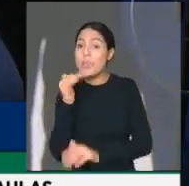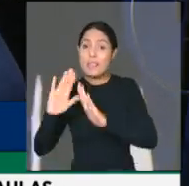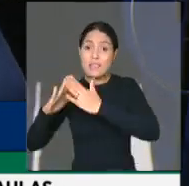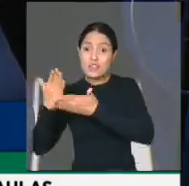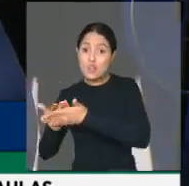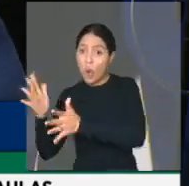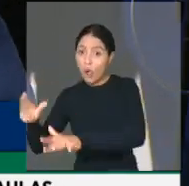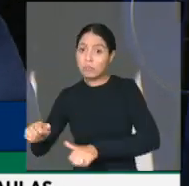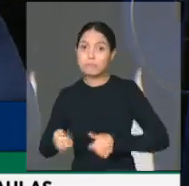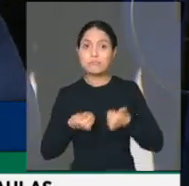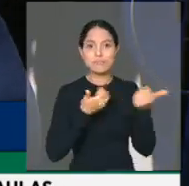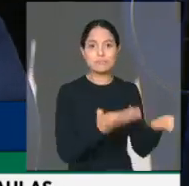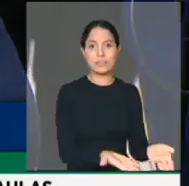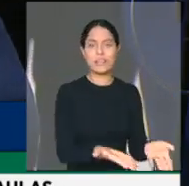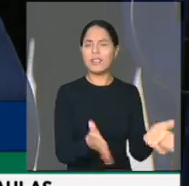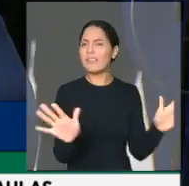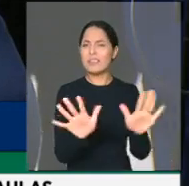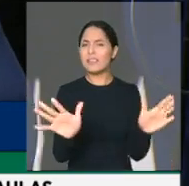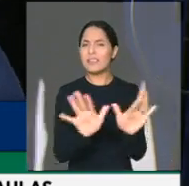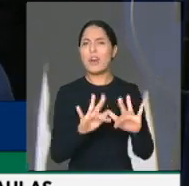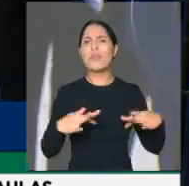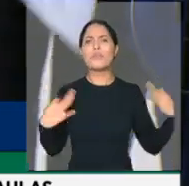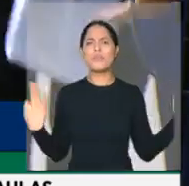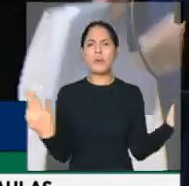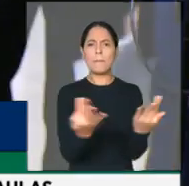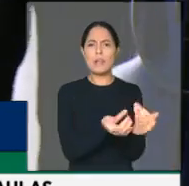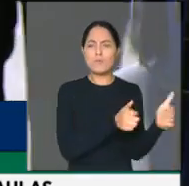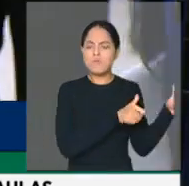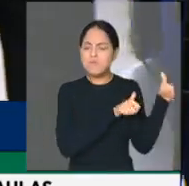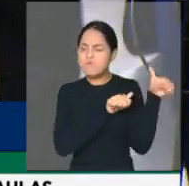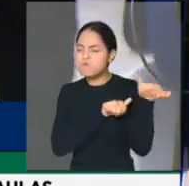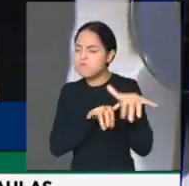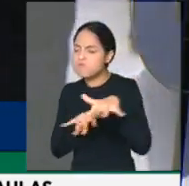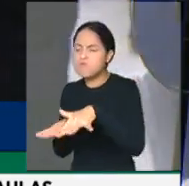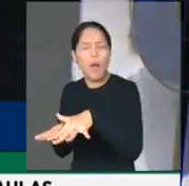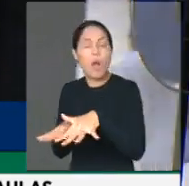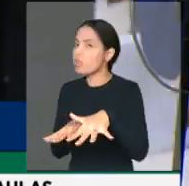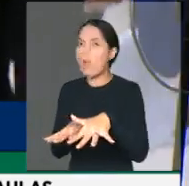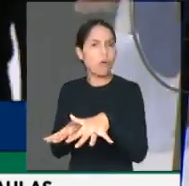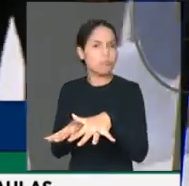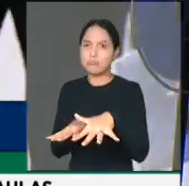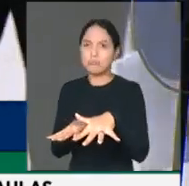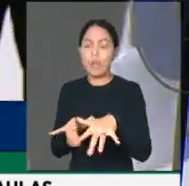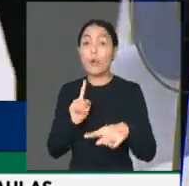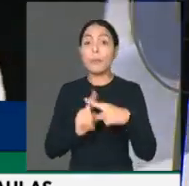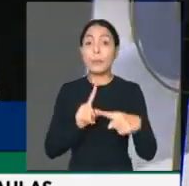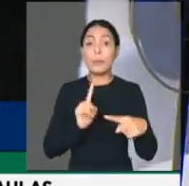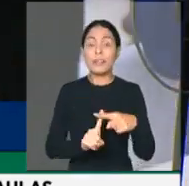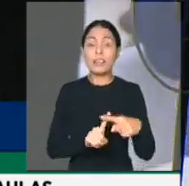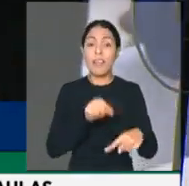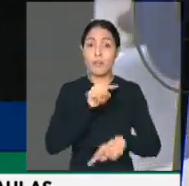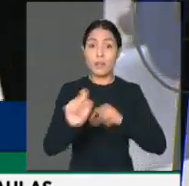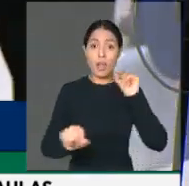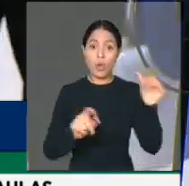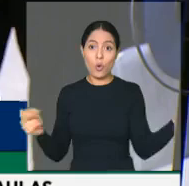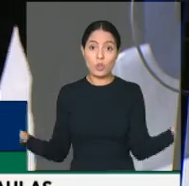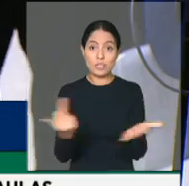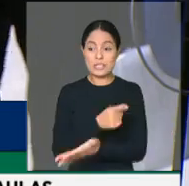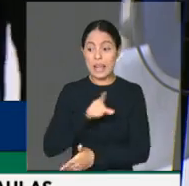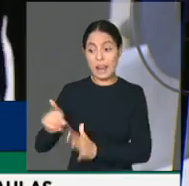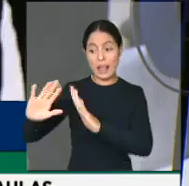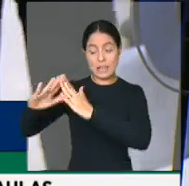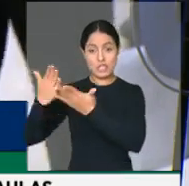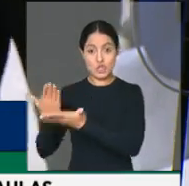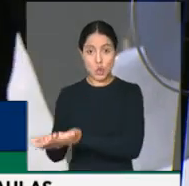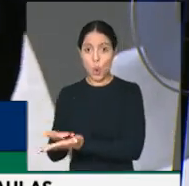não fazendo as crianças e as famílias se aglomerarem nas escolas, porque isso favoreceria a